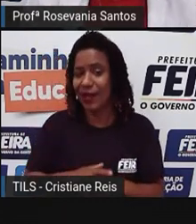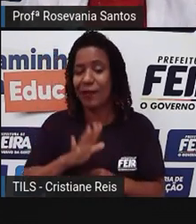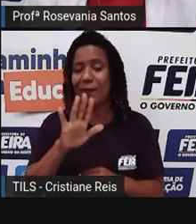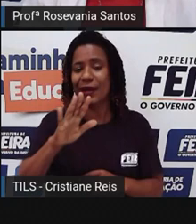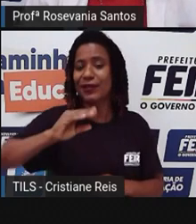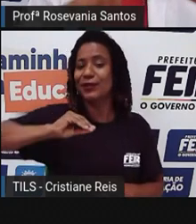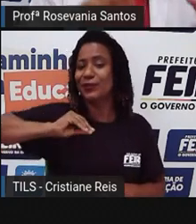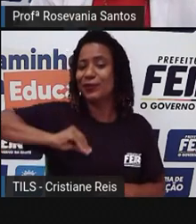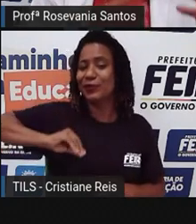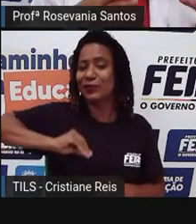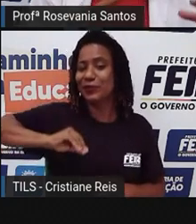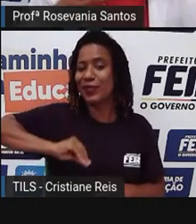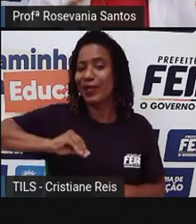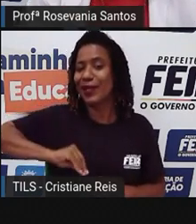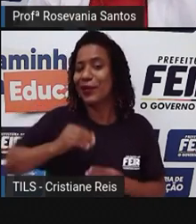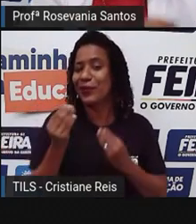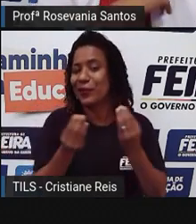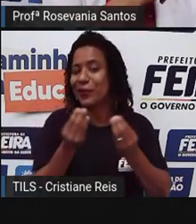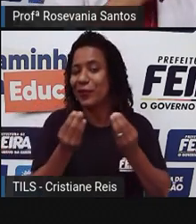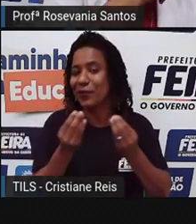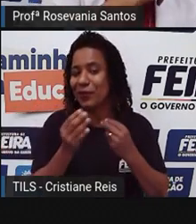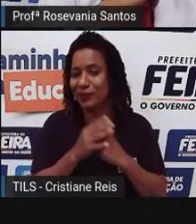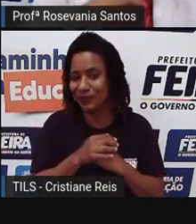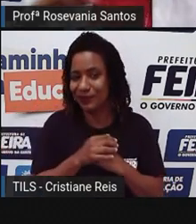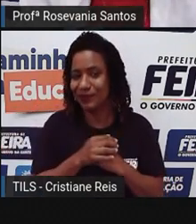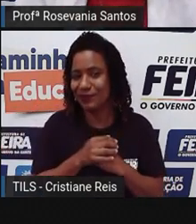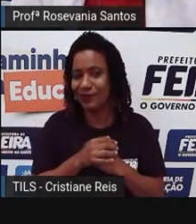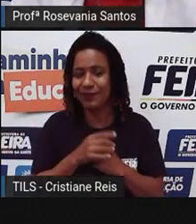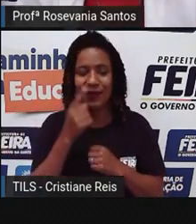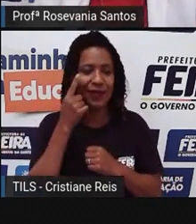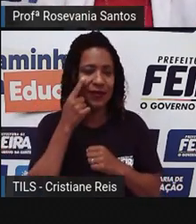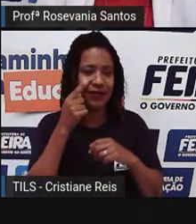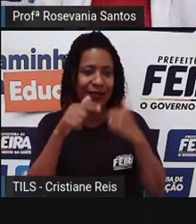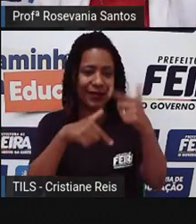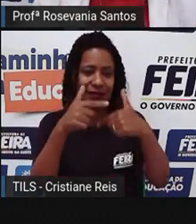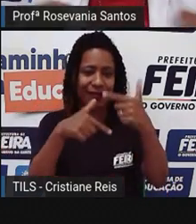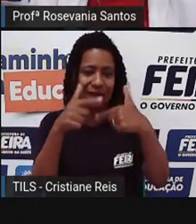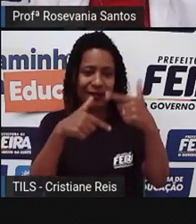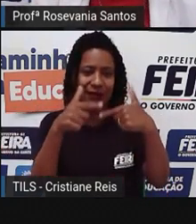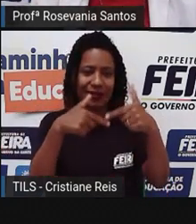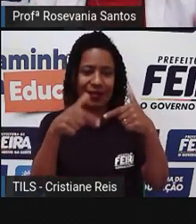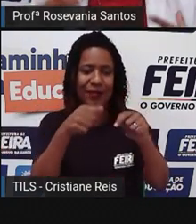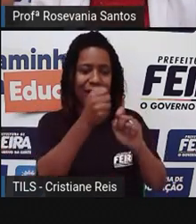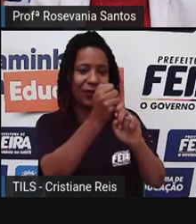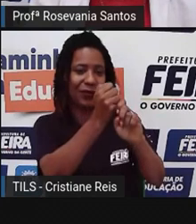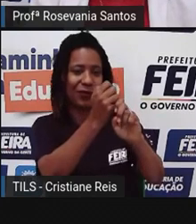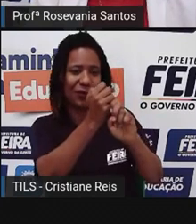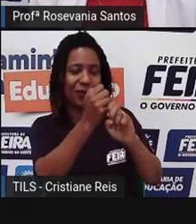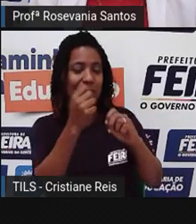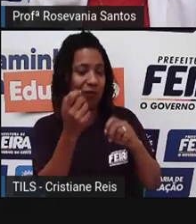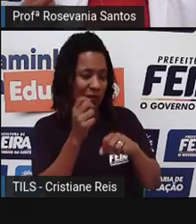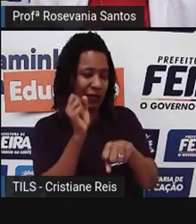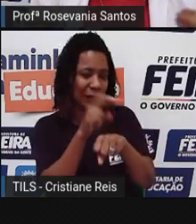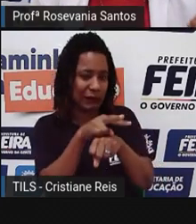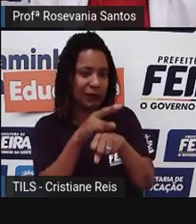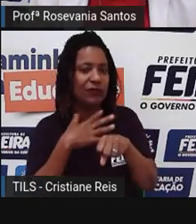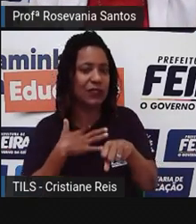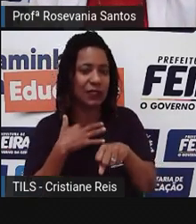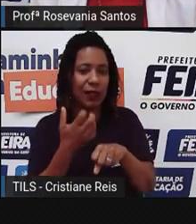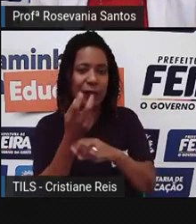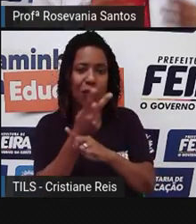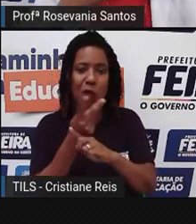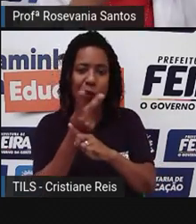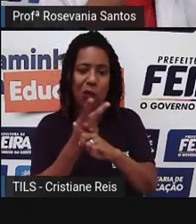você vai procurar um emprego que está naquela fila, né, do quarteirão inteiro ali, você já